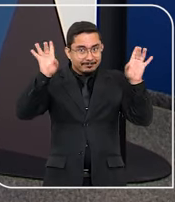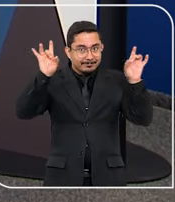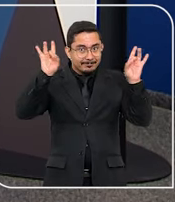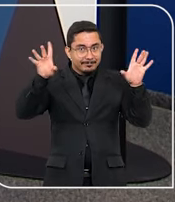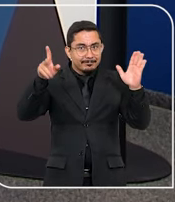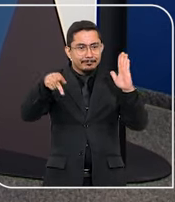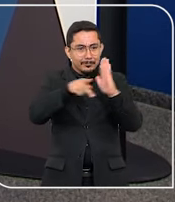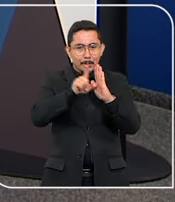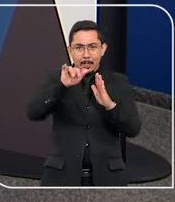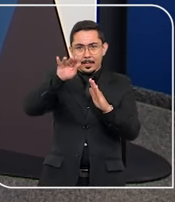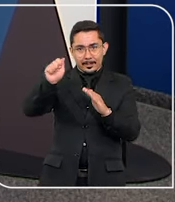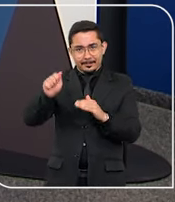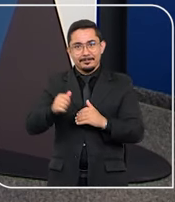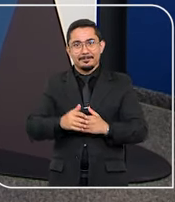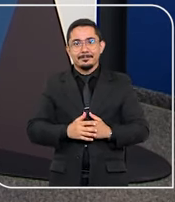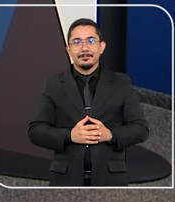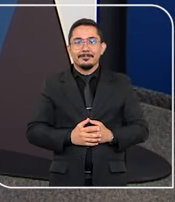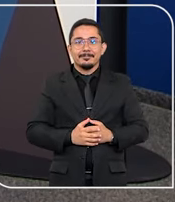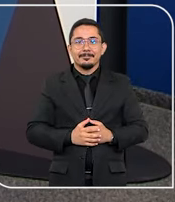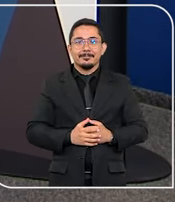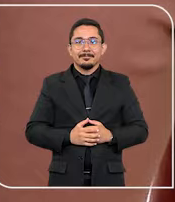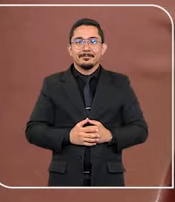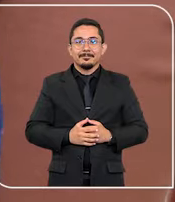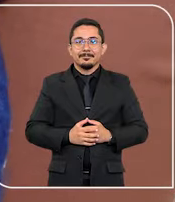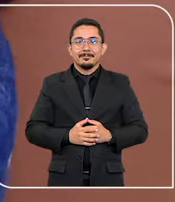especial de Liamara Mendes.